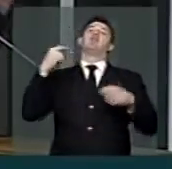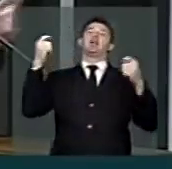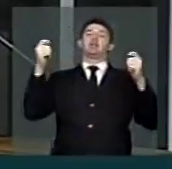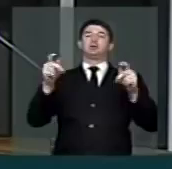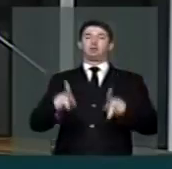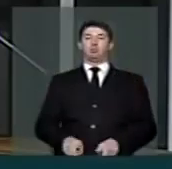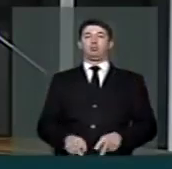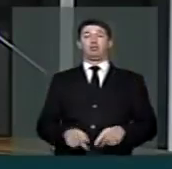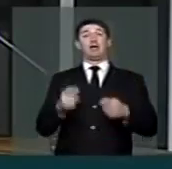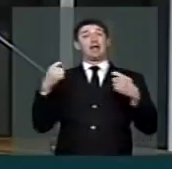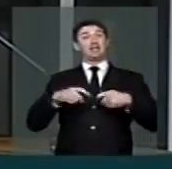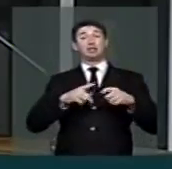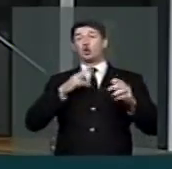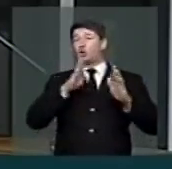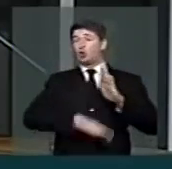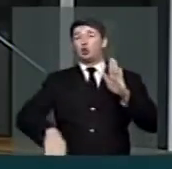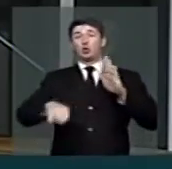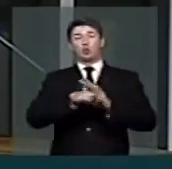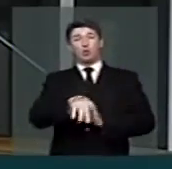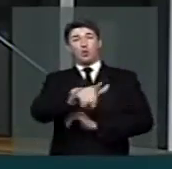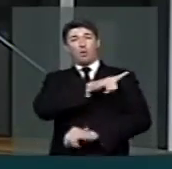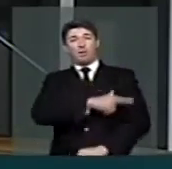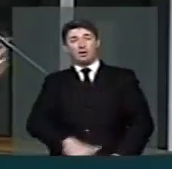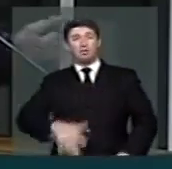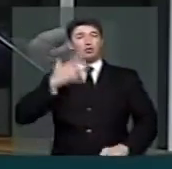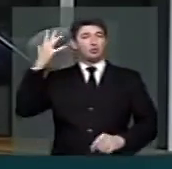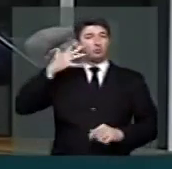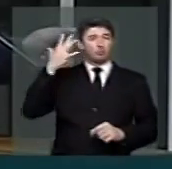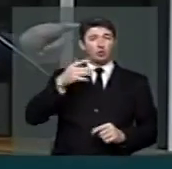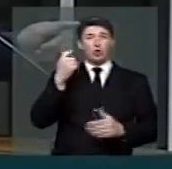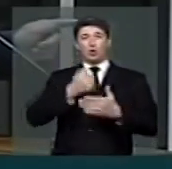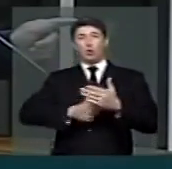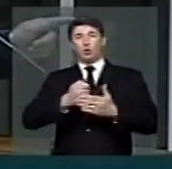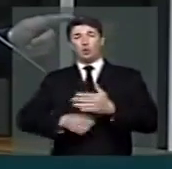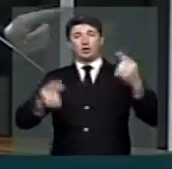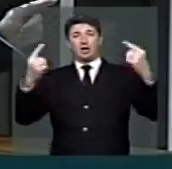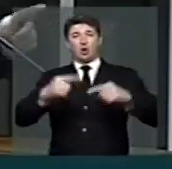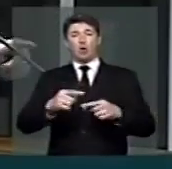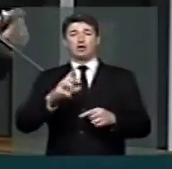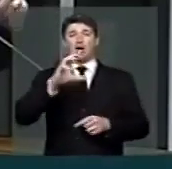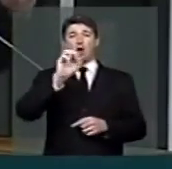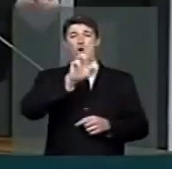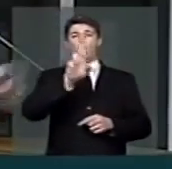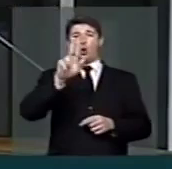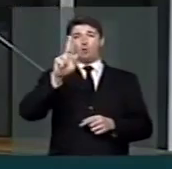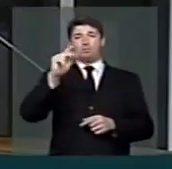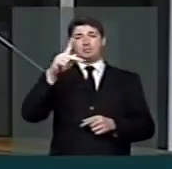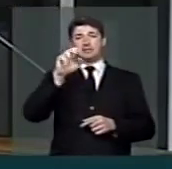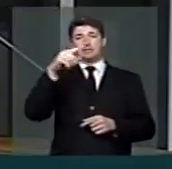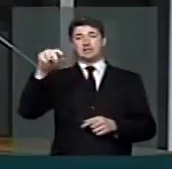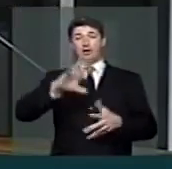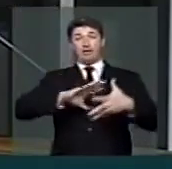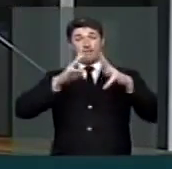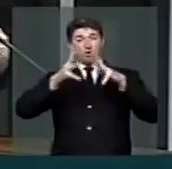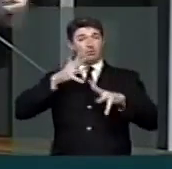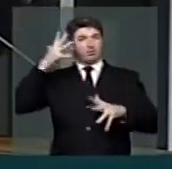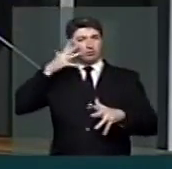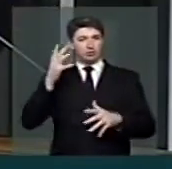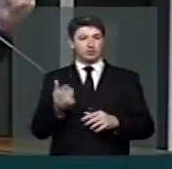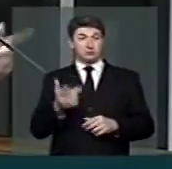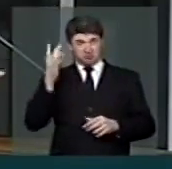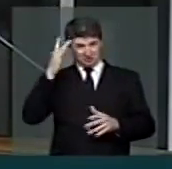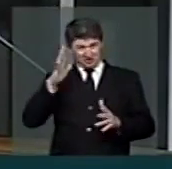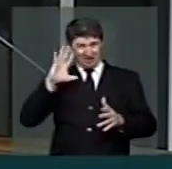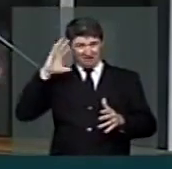essas demandas são em todos os aspectos, no comportamento político, no combate à corrupção, mas reforma política, não sei se é